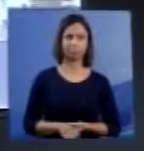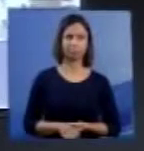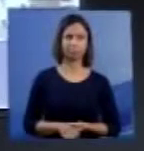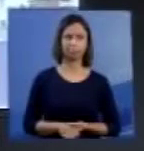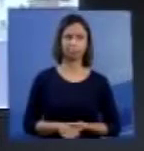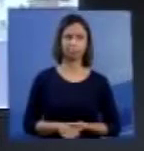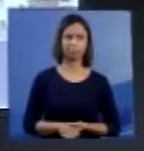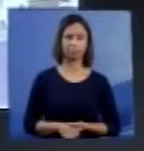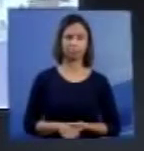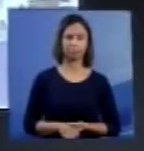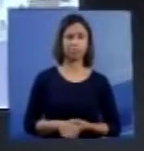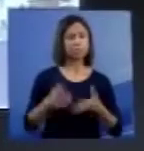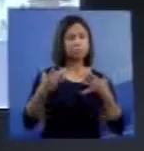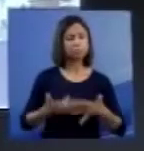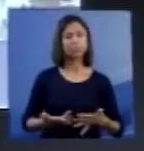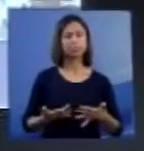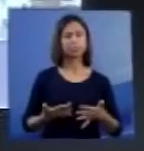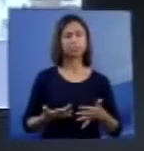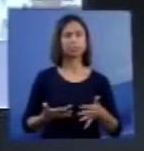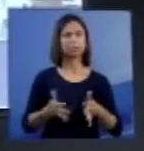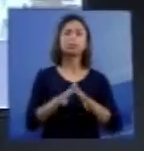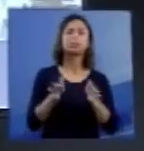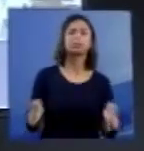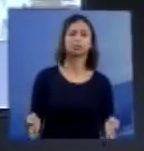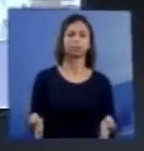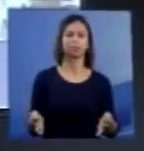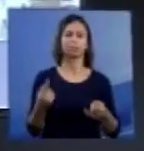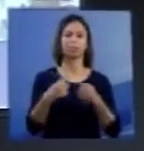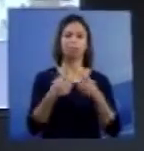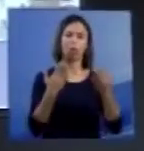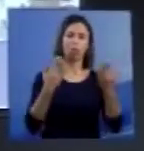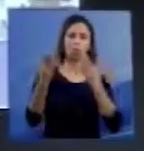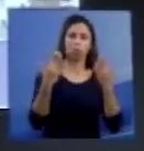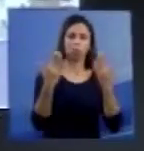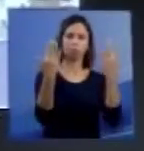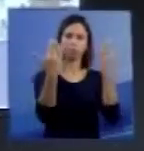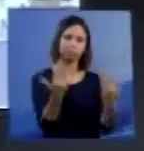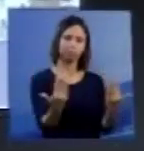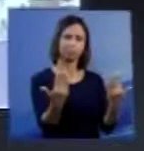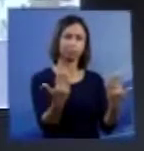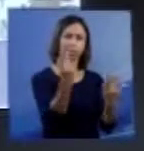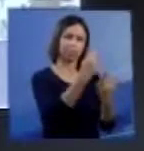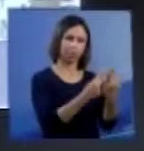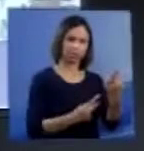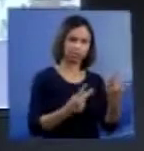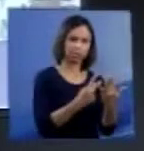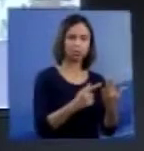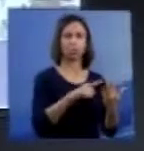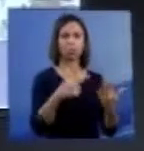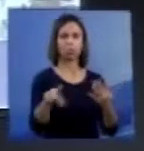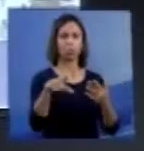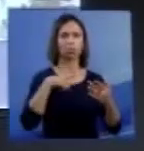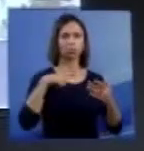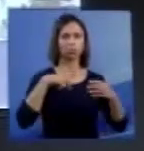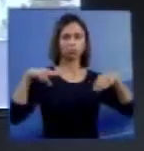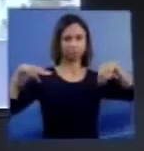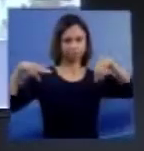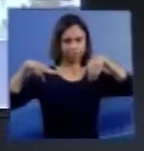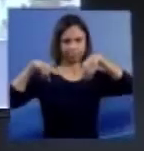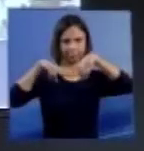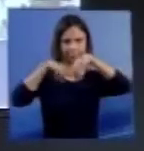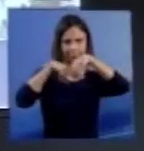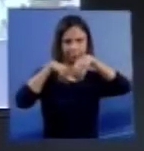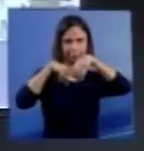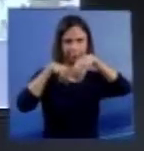grosseiramente estamos aqui emparelhando duas imagens, o esquema e a ressonância, mostrando que